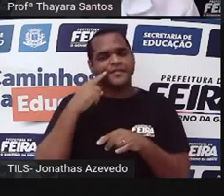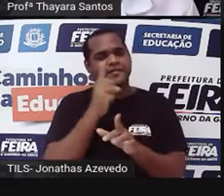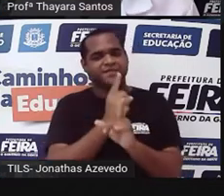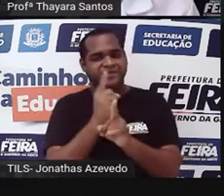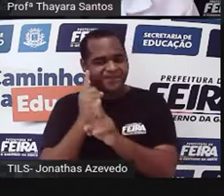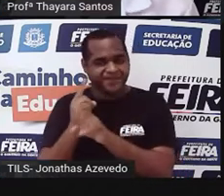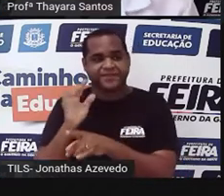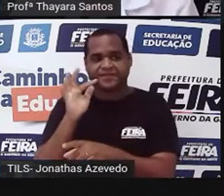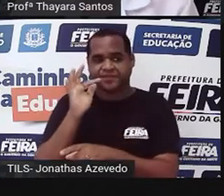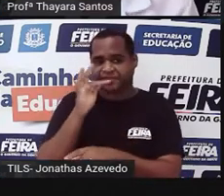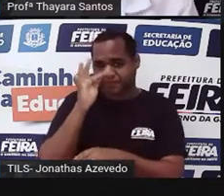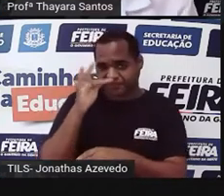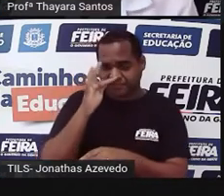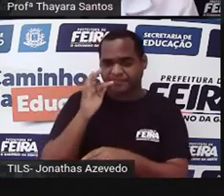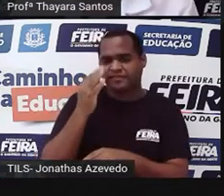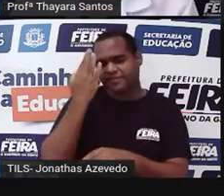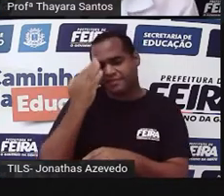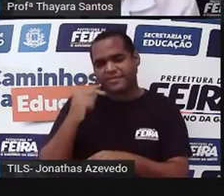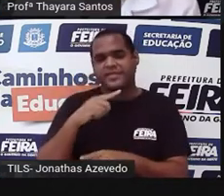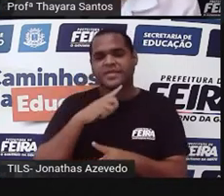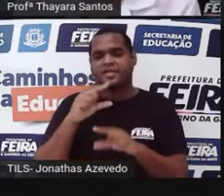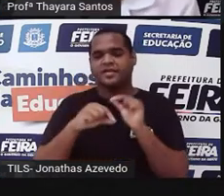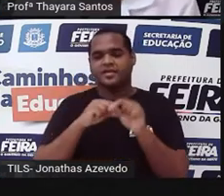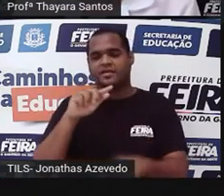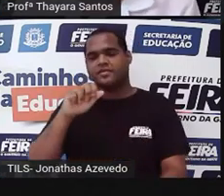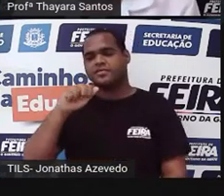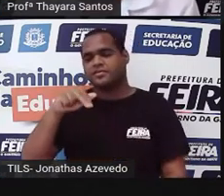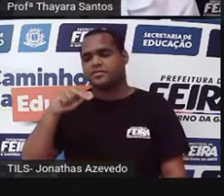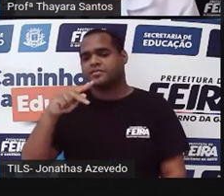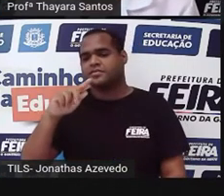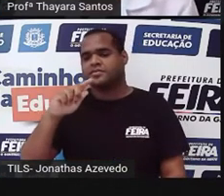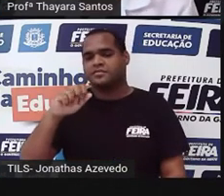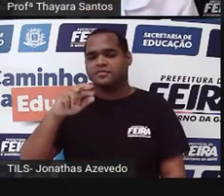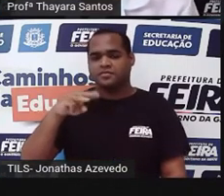com flor, você já sabe que ela é uma angiosperma.